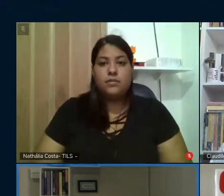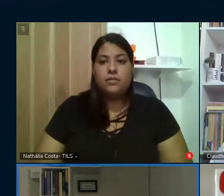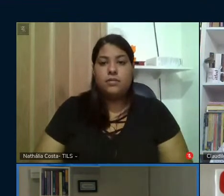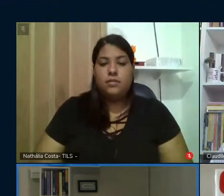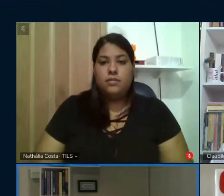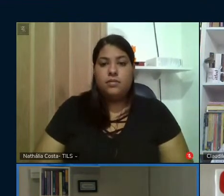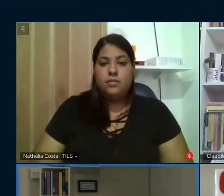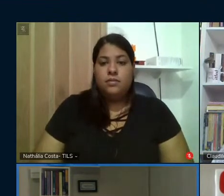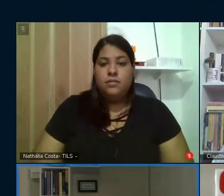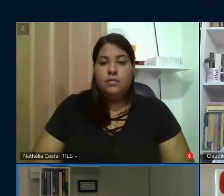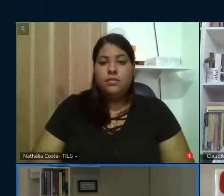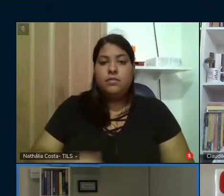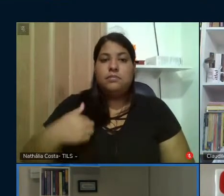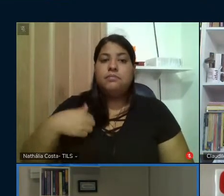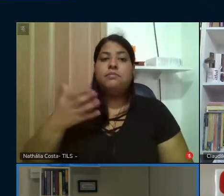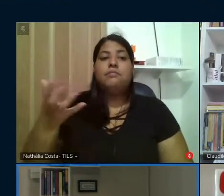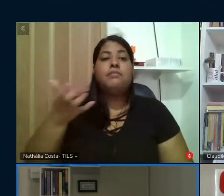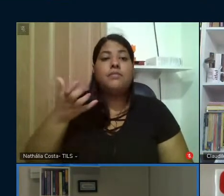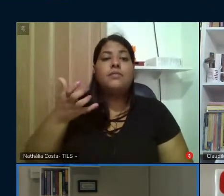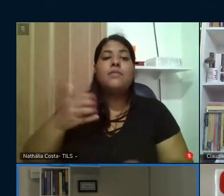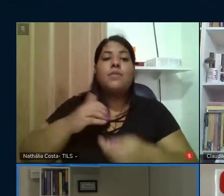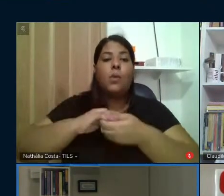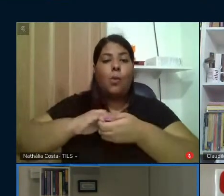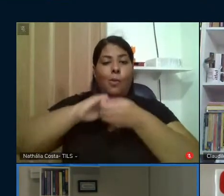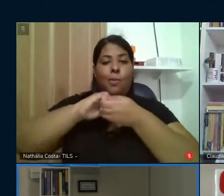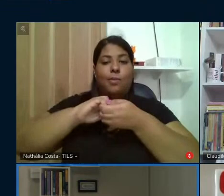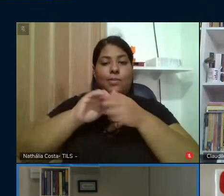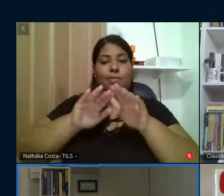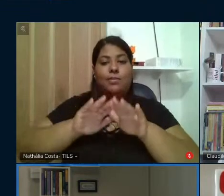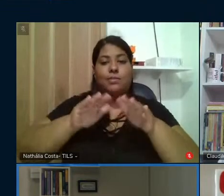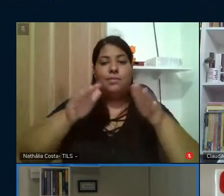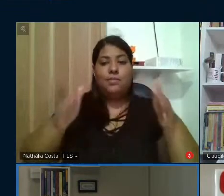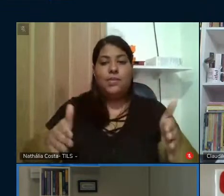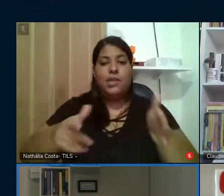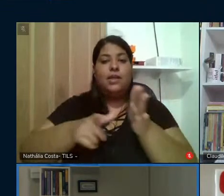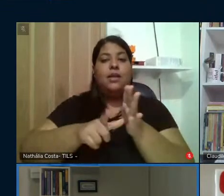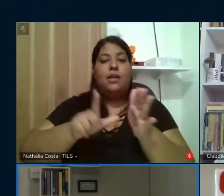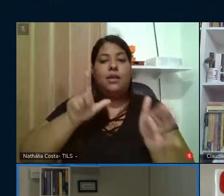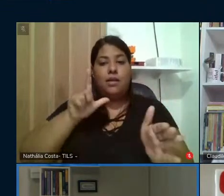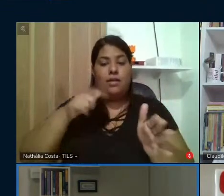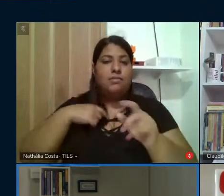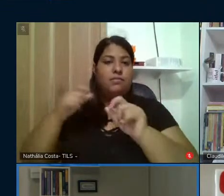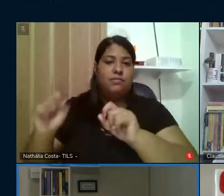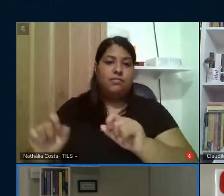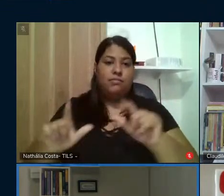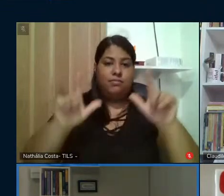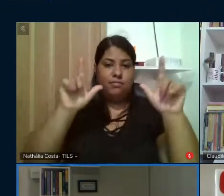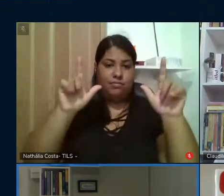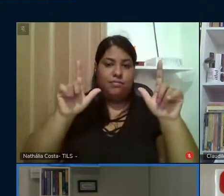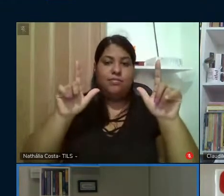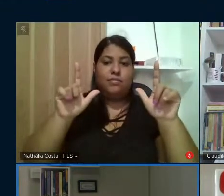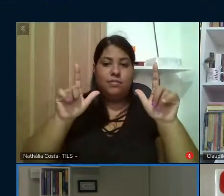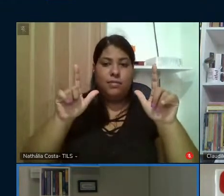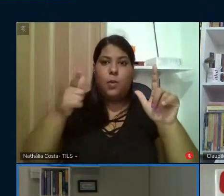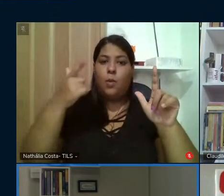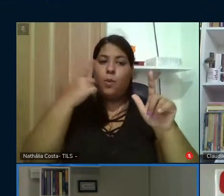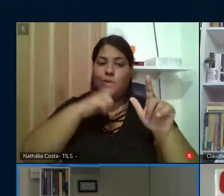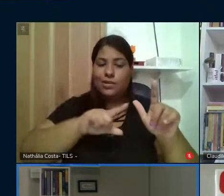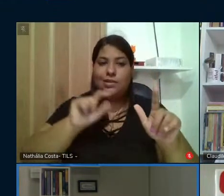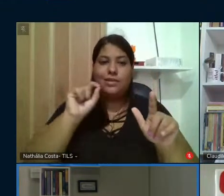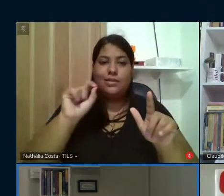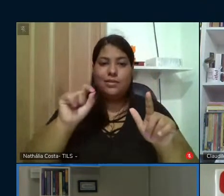Bom, eu quero cumprimentar a mesa, eu, antes de tudo, vou aqui compartilhar o slide para poder também